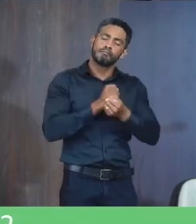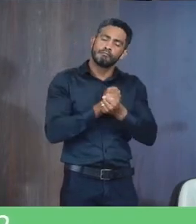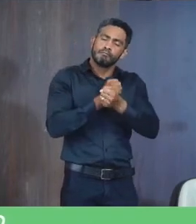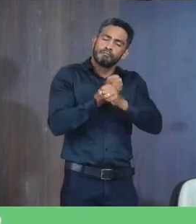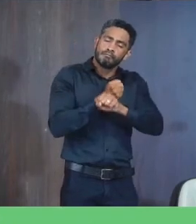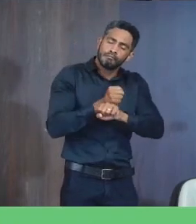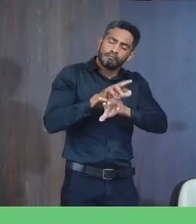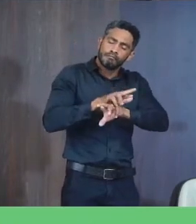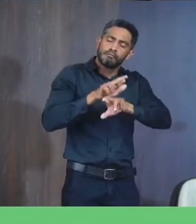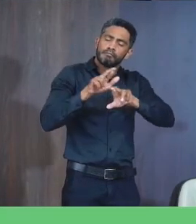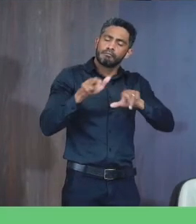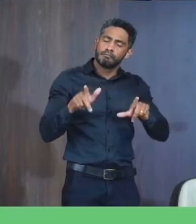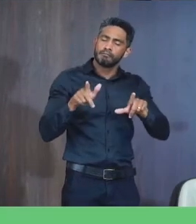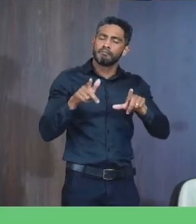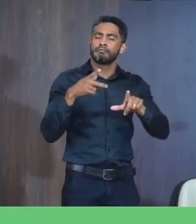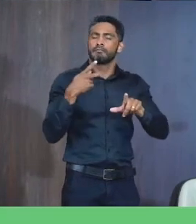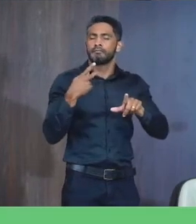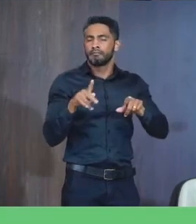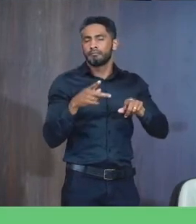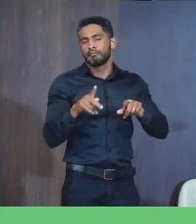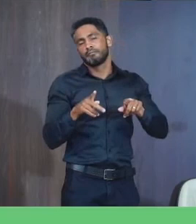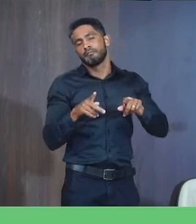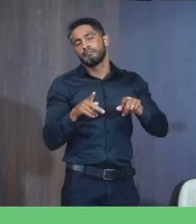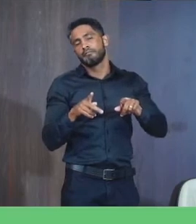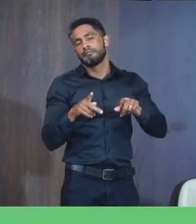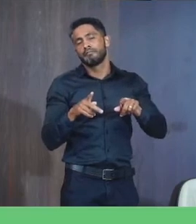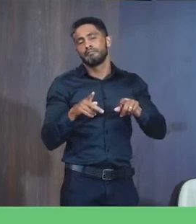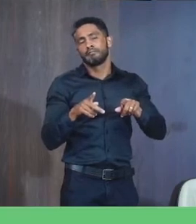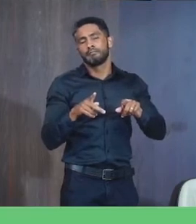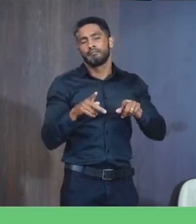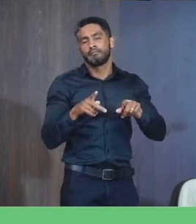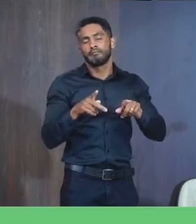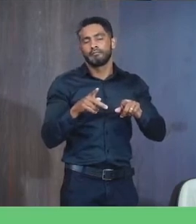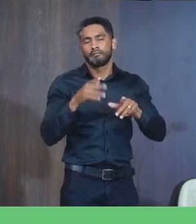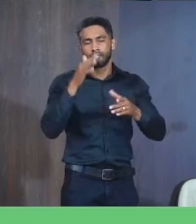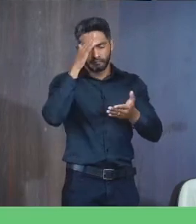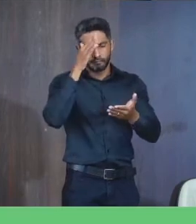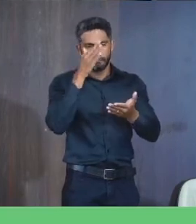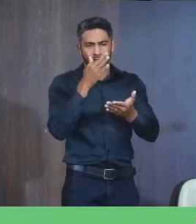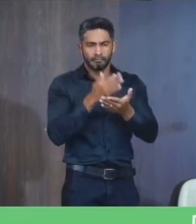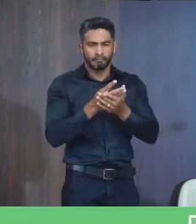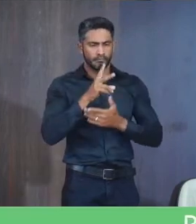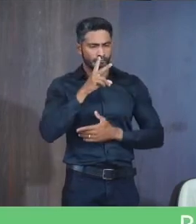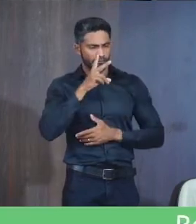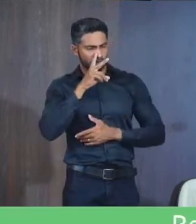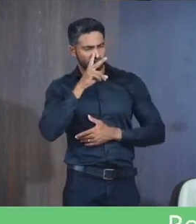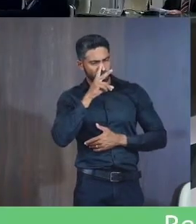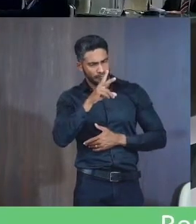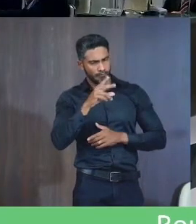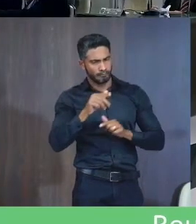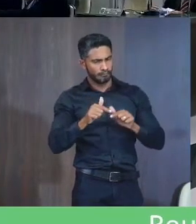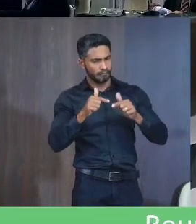diferença Que revigora E faz Prosseguir com fé Força E determinação